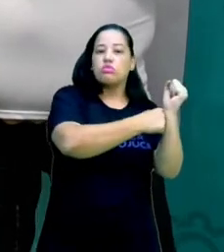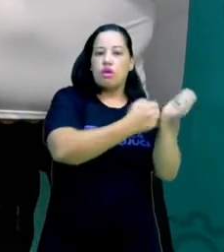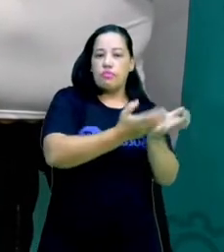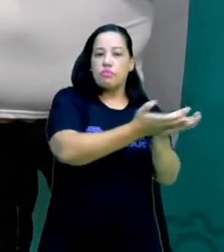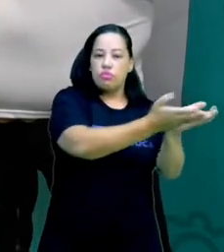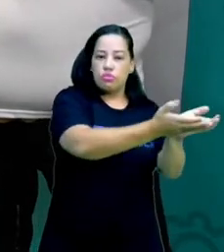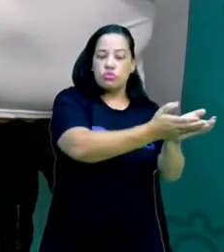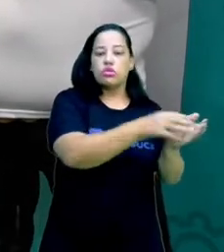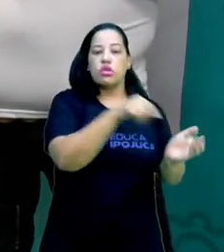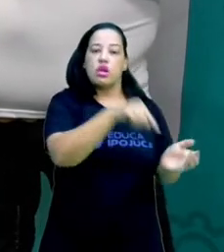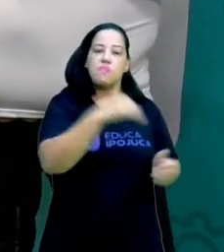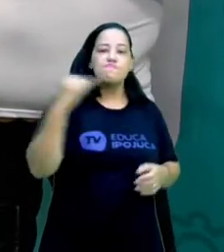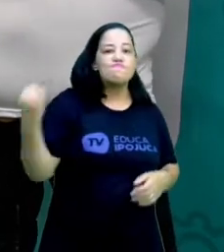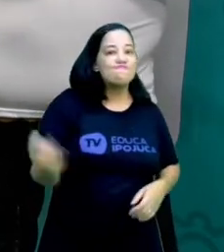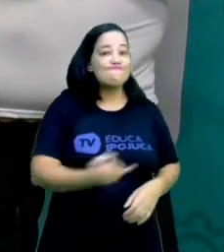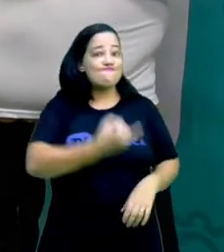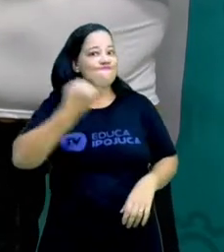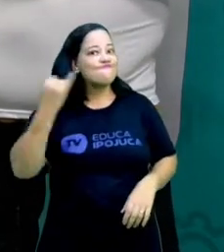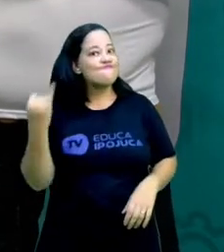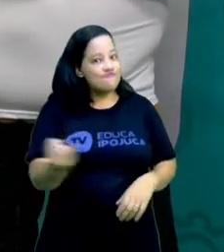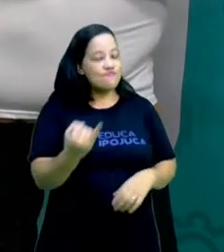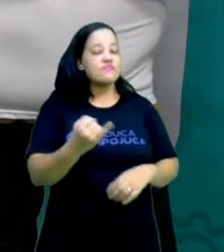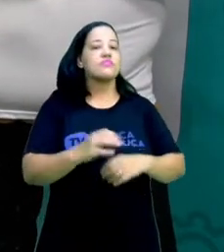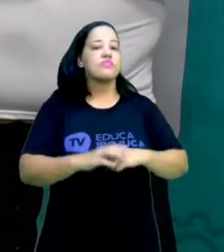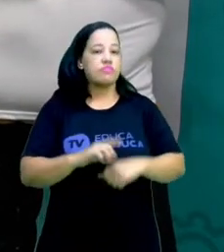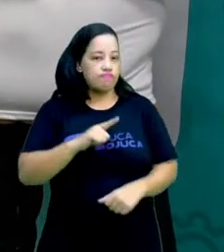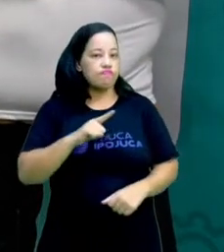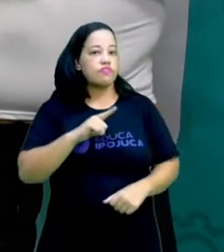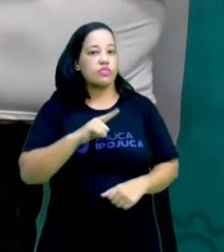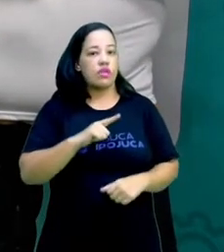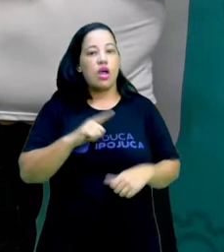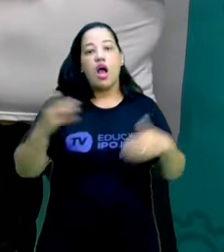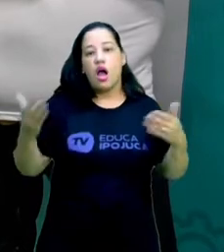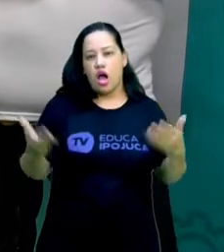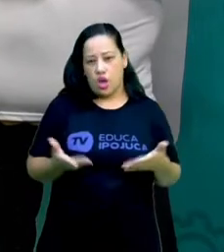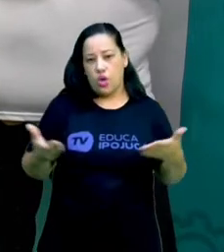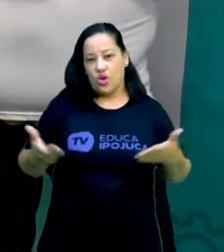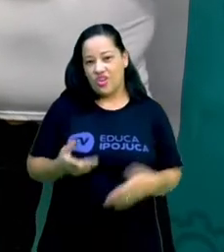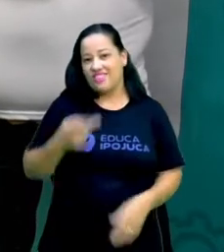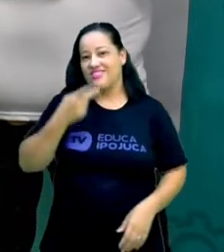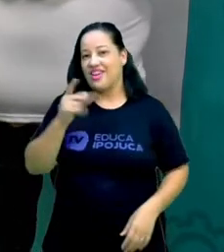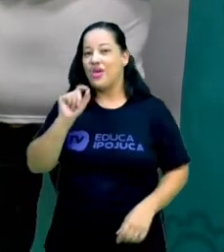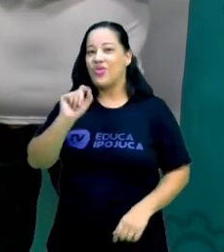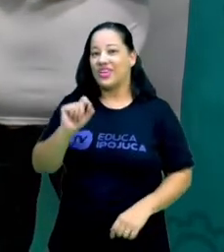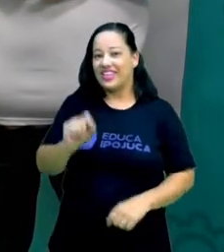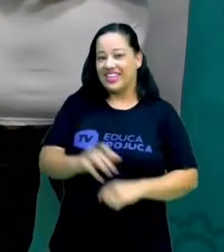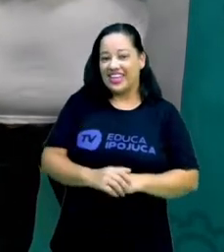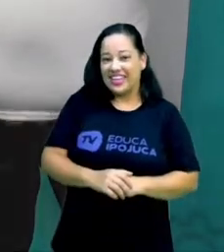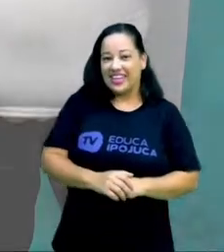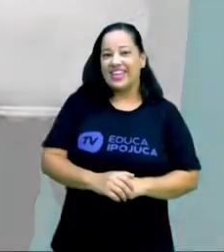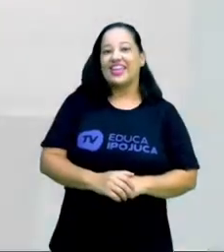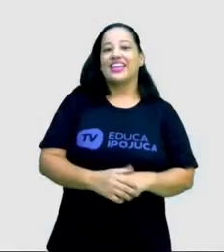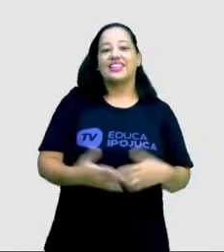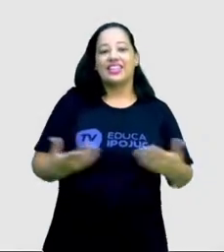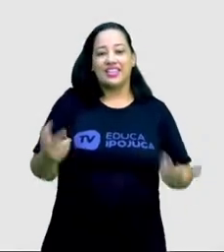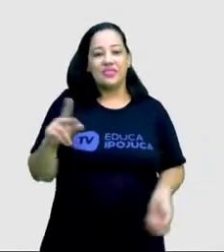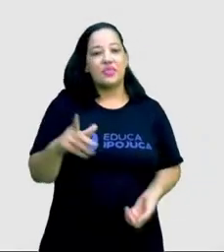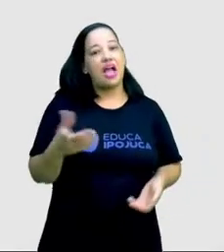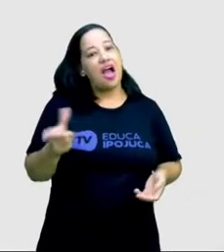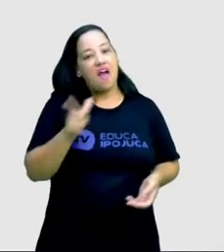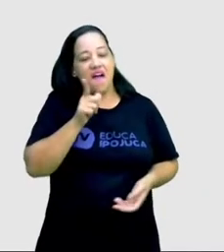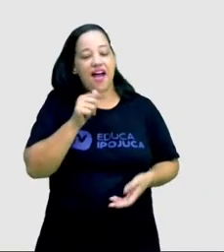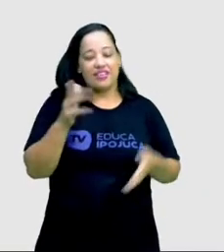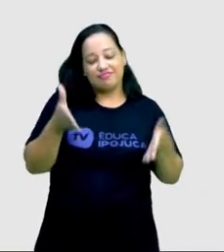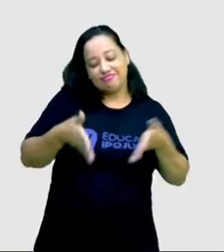importância ecológica imensa. Mas aí a gente vai passar agora a falar sobre o nosso famoso... Rio